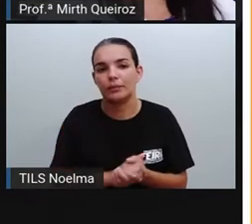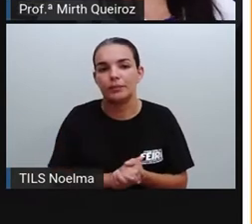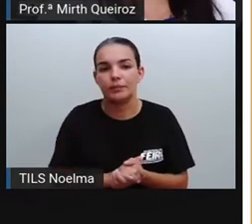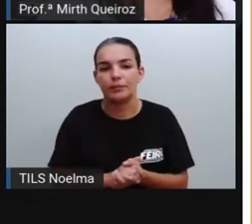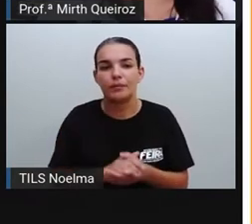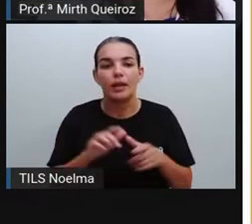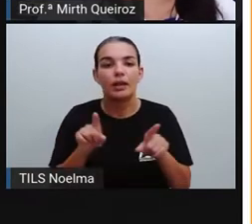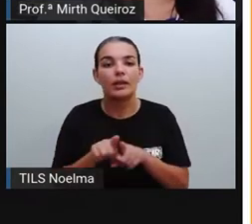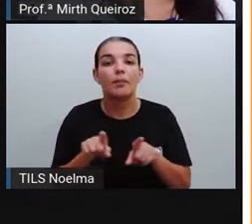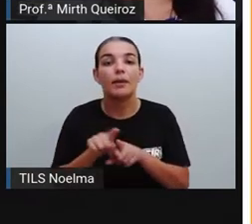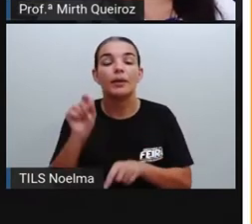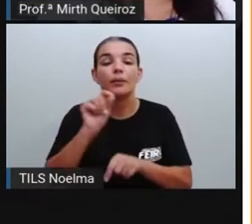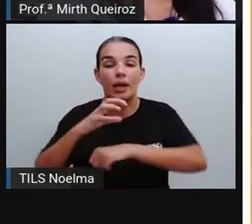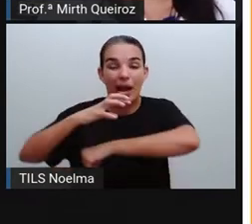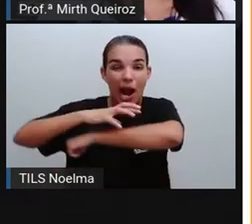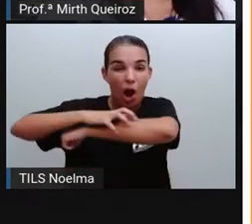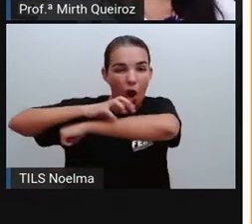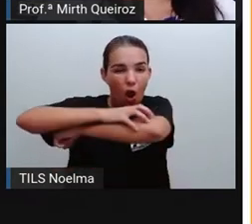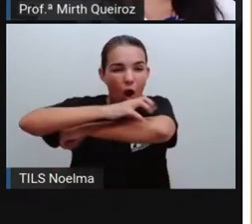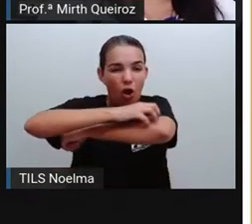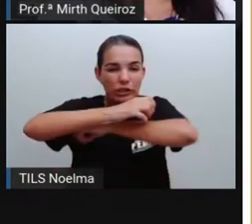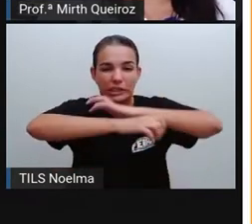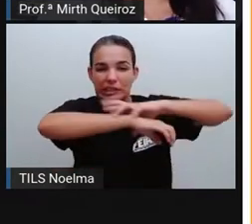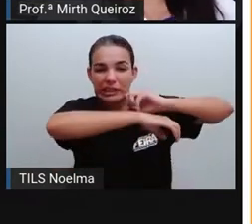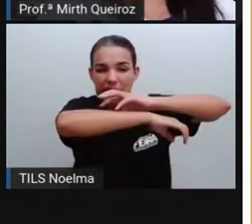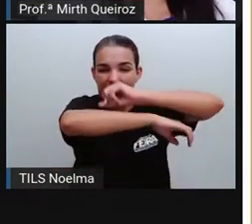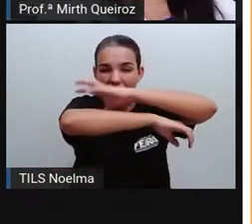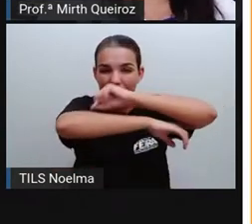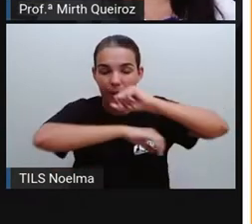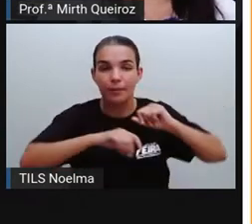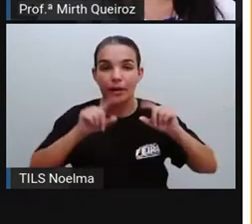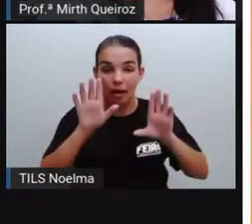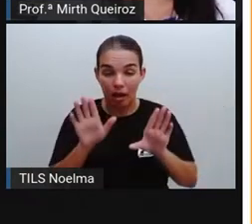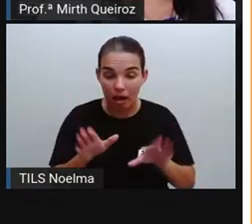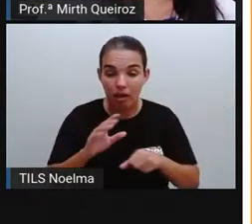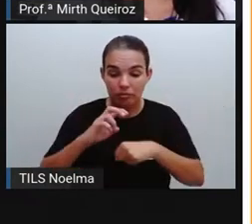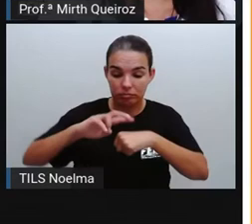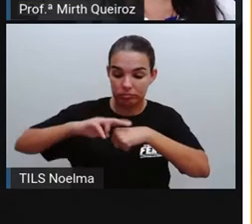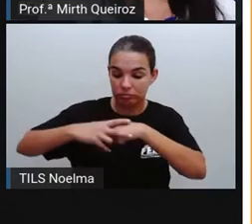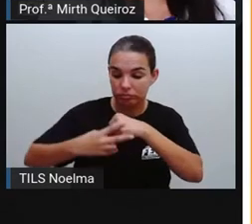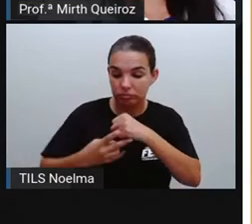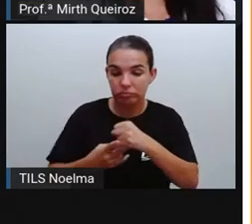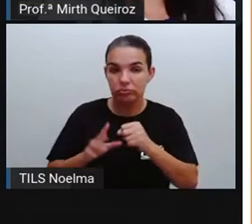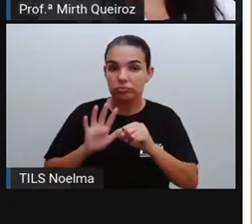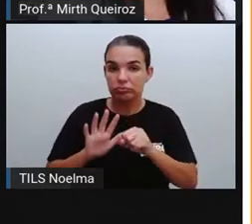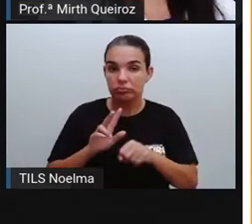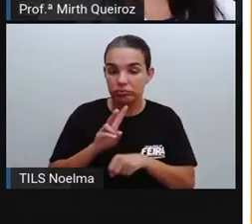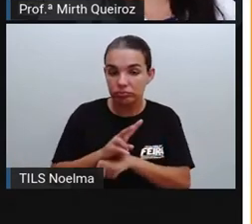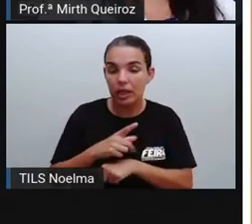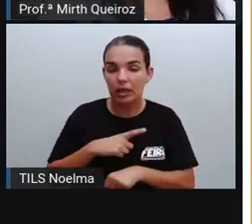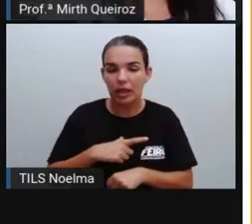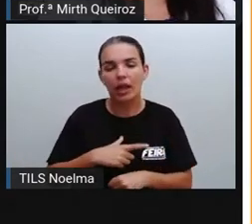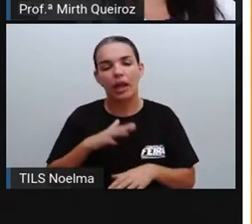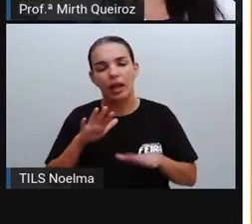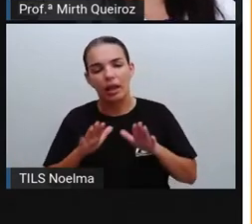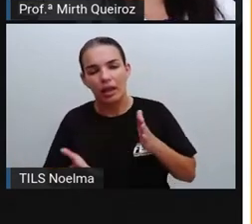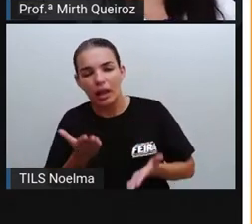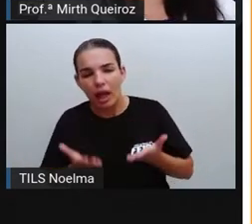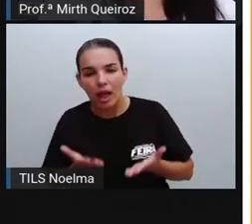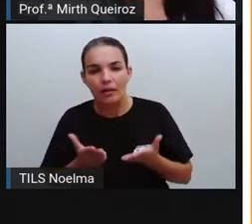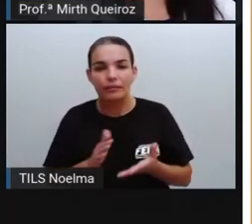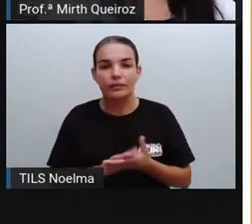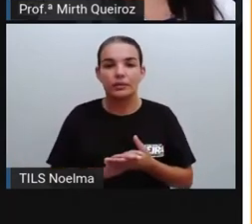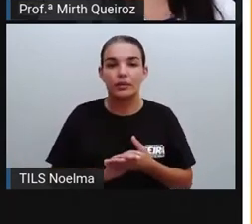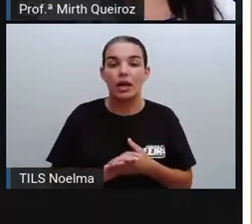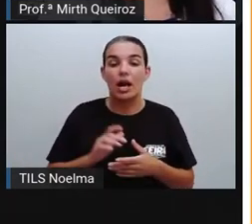chamado também de coceira, na dengue, pode estar presente de forma leve. Na chikungunya, em 50% 80% dos